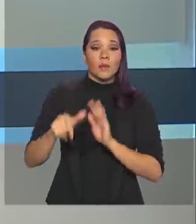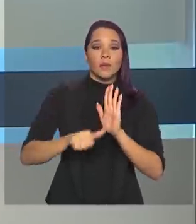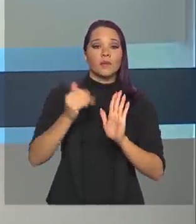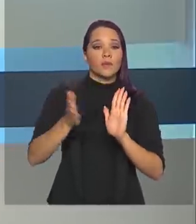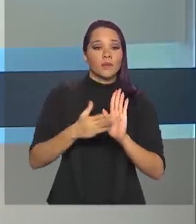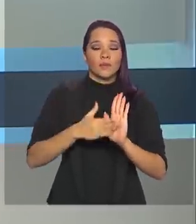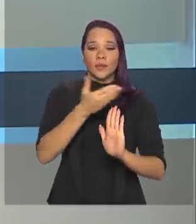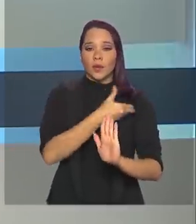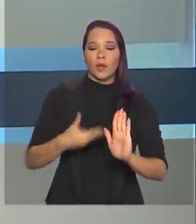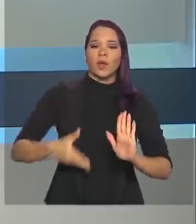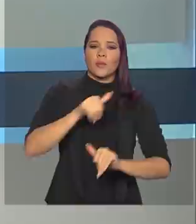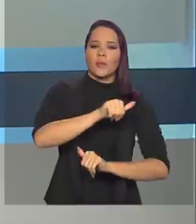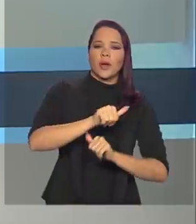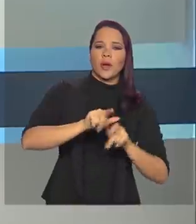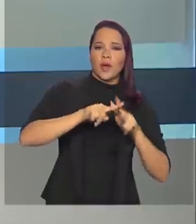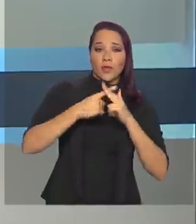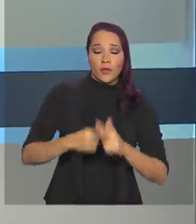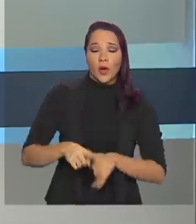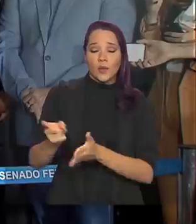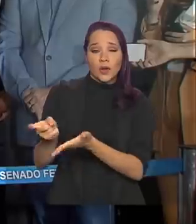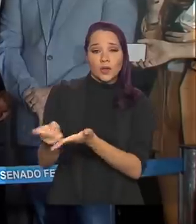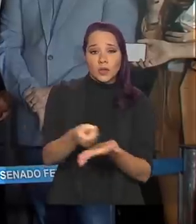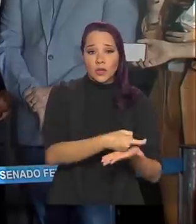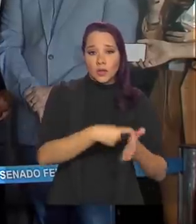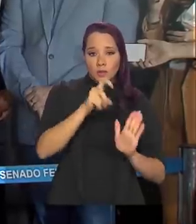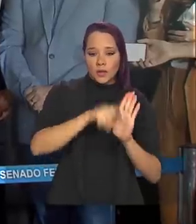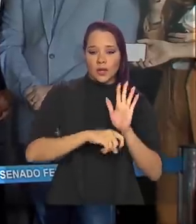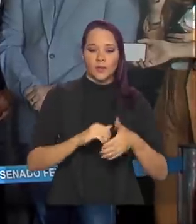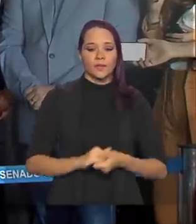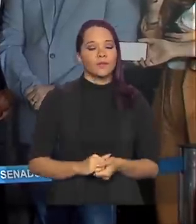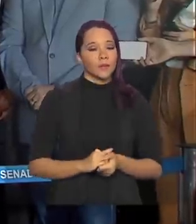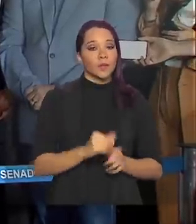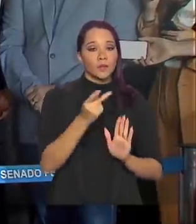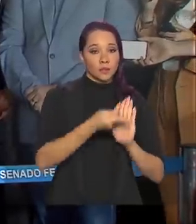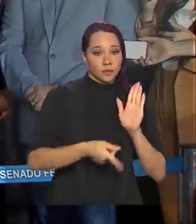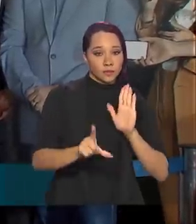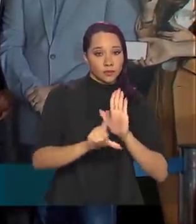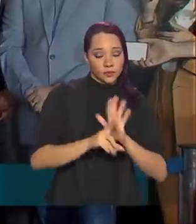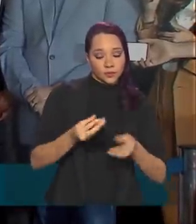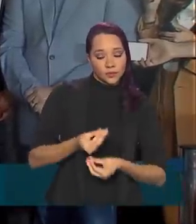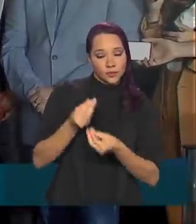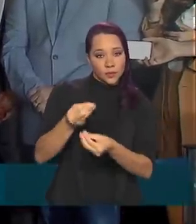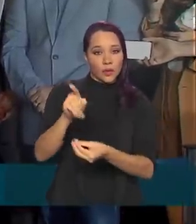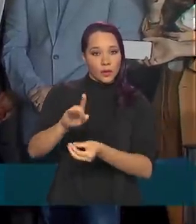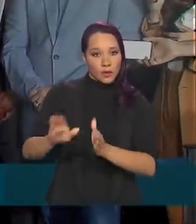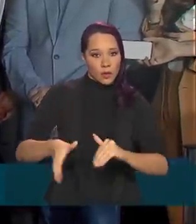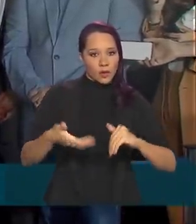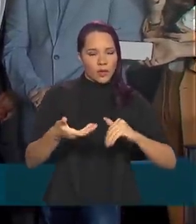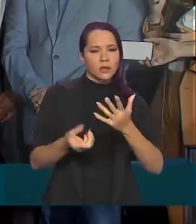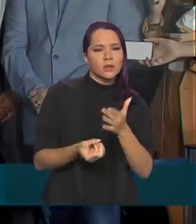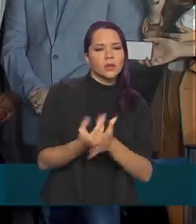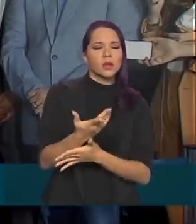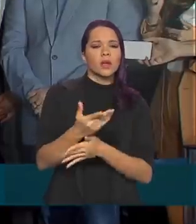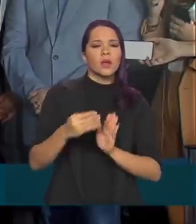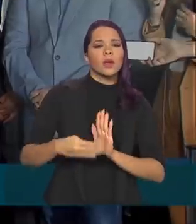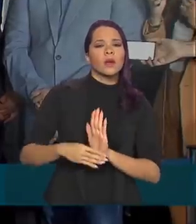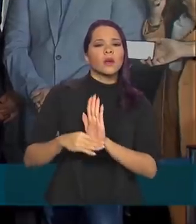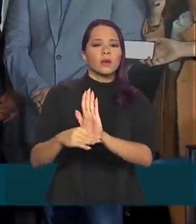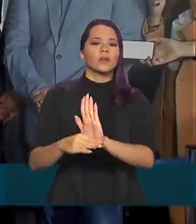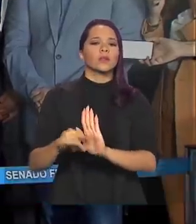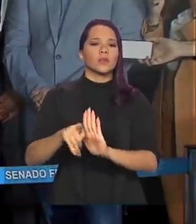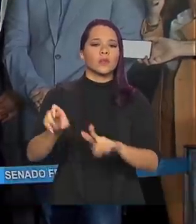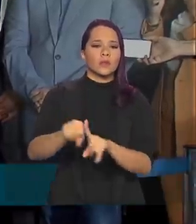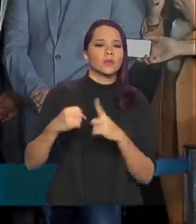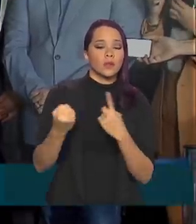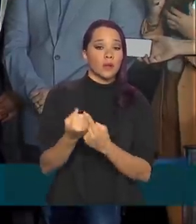governo para a reforma tributária. O projeto de lei entregue ao Congresso cria a contribuição social